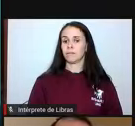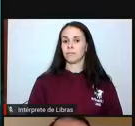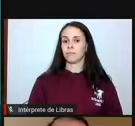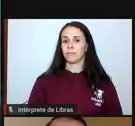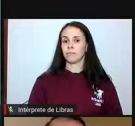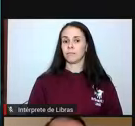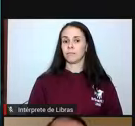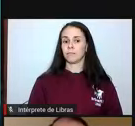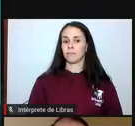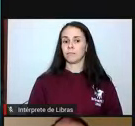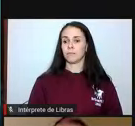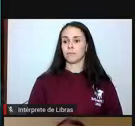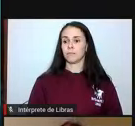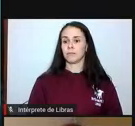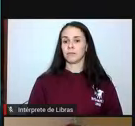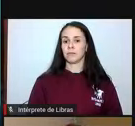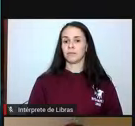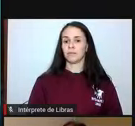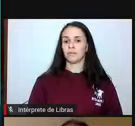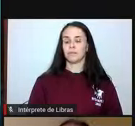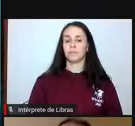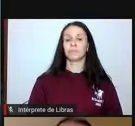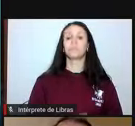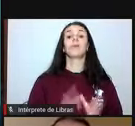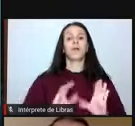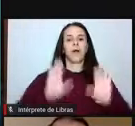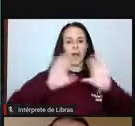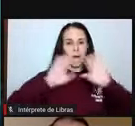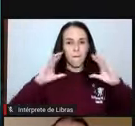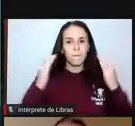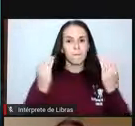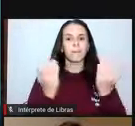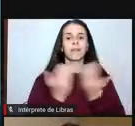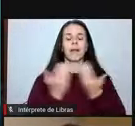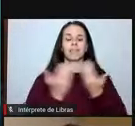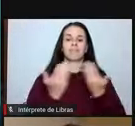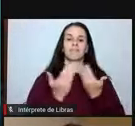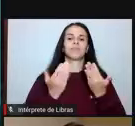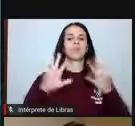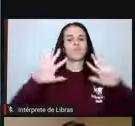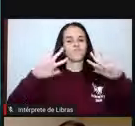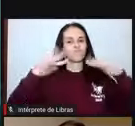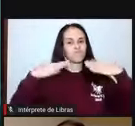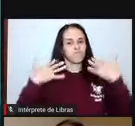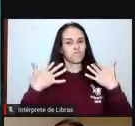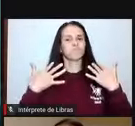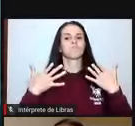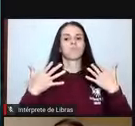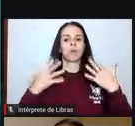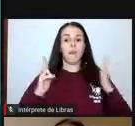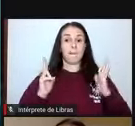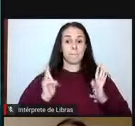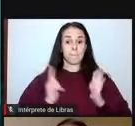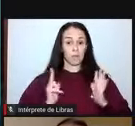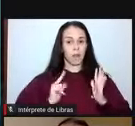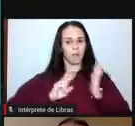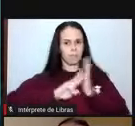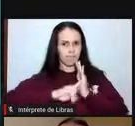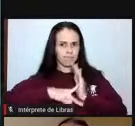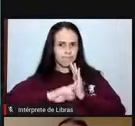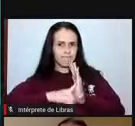a toda a comunidade que nos acompanha, particularmente os associados da CEDUFISME,